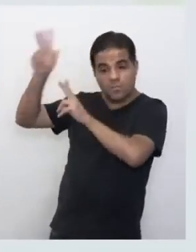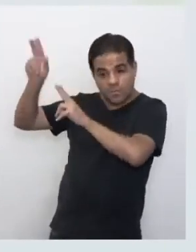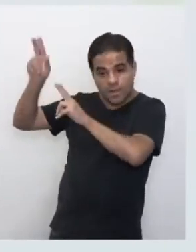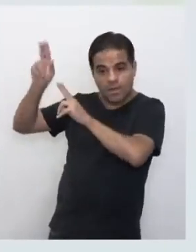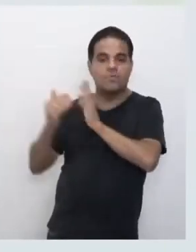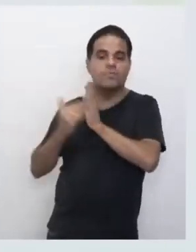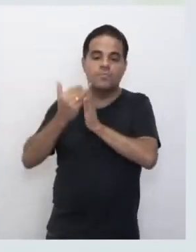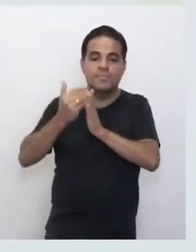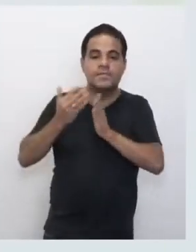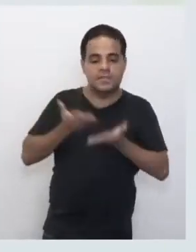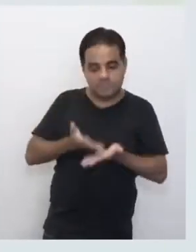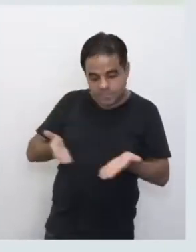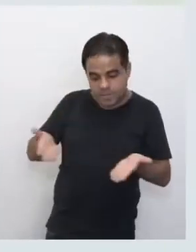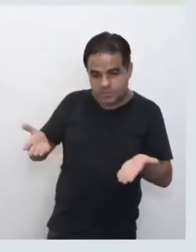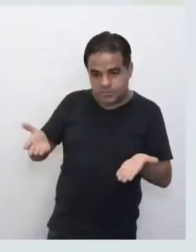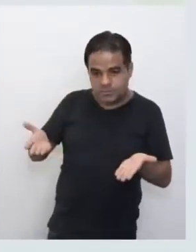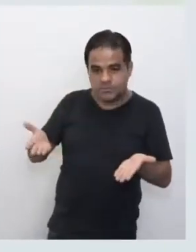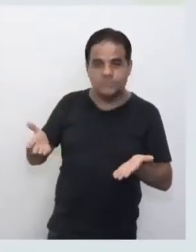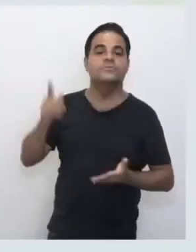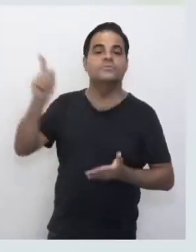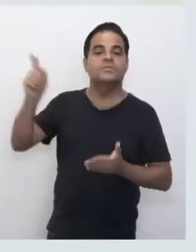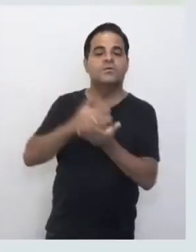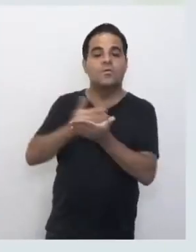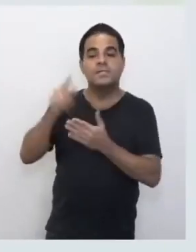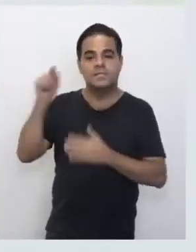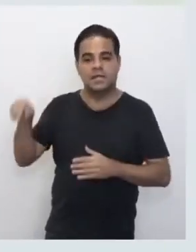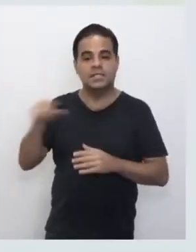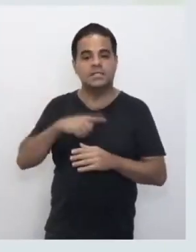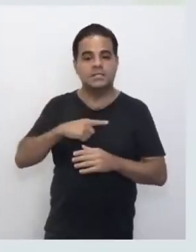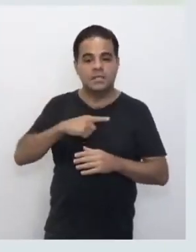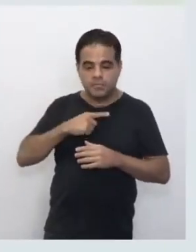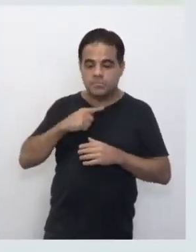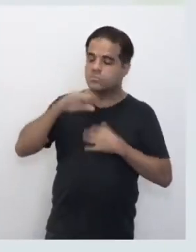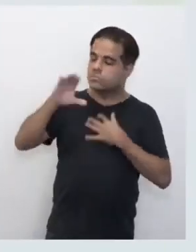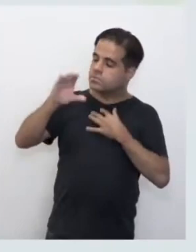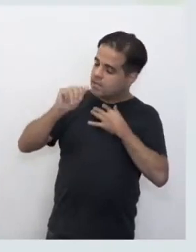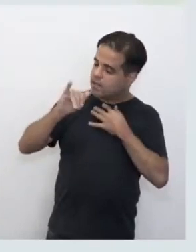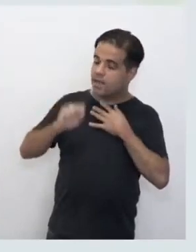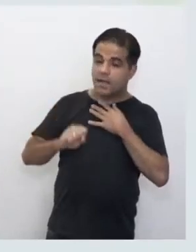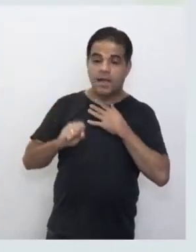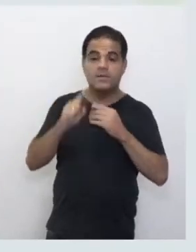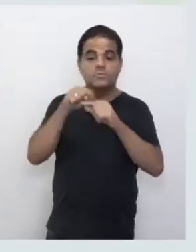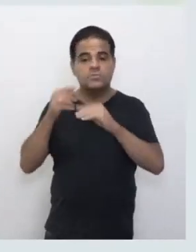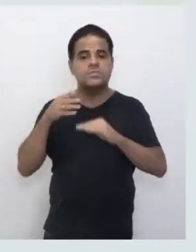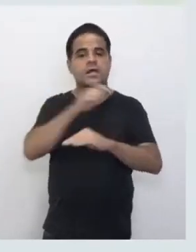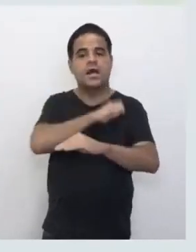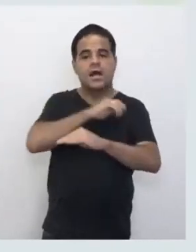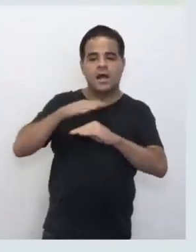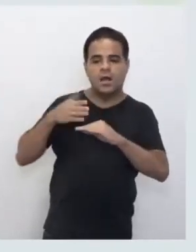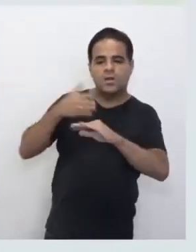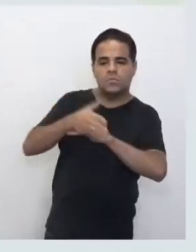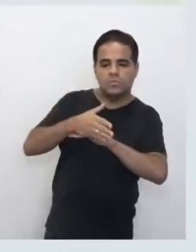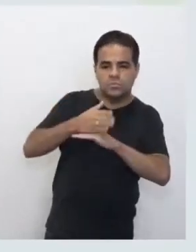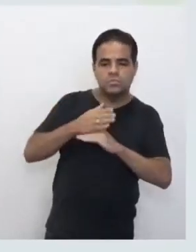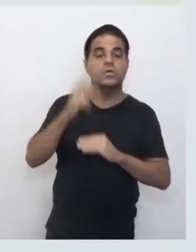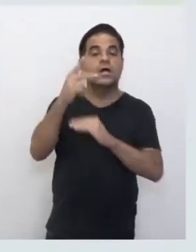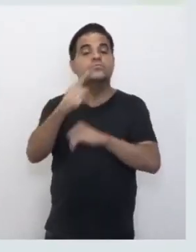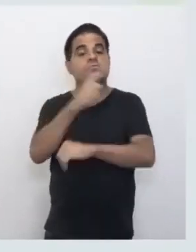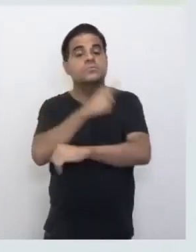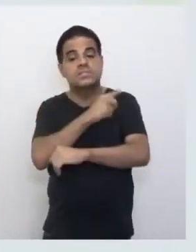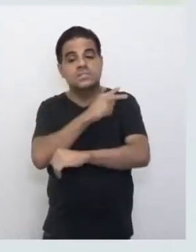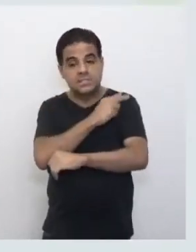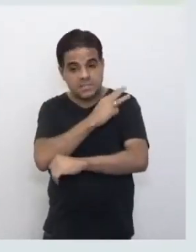começar aqui embaixo. Então, para começar nós temos os canais, né, quando você é aluno vai aparecer aqui o canal da sua série.